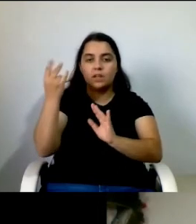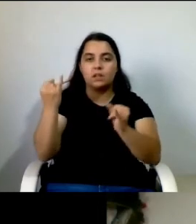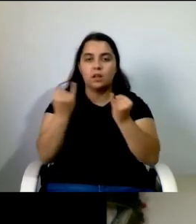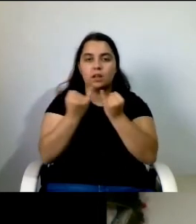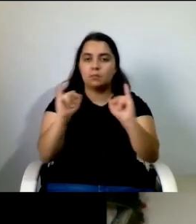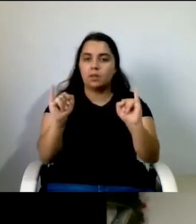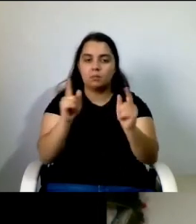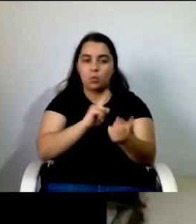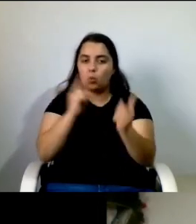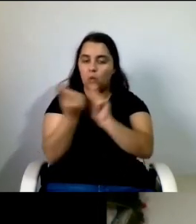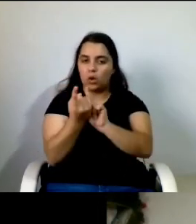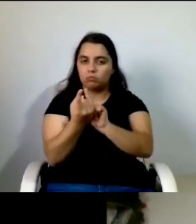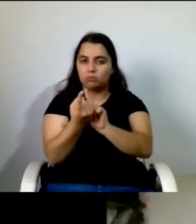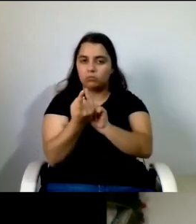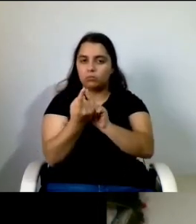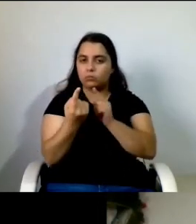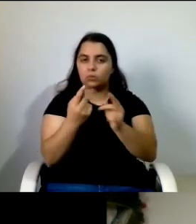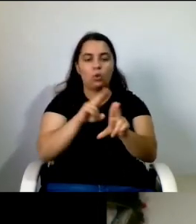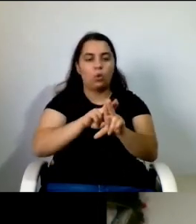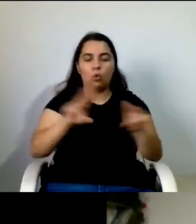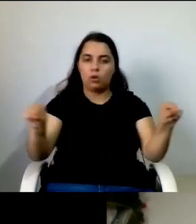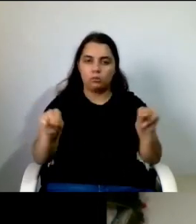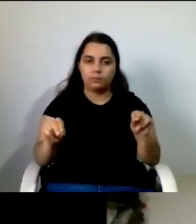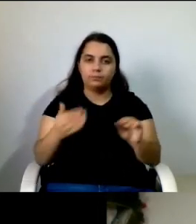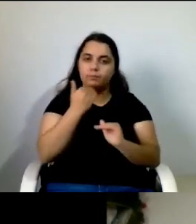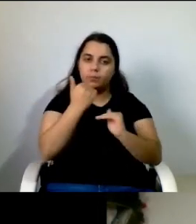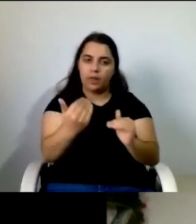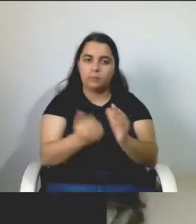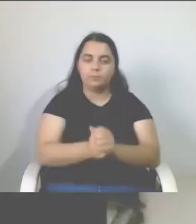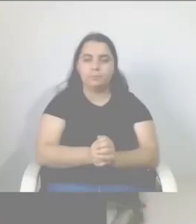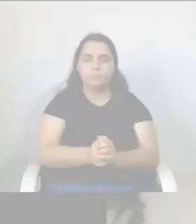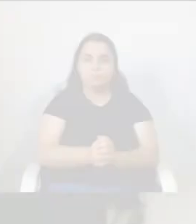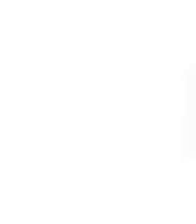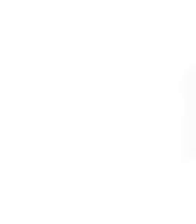obrigado Obrigado Obrigado nós